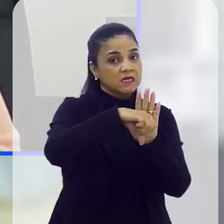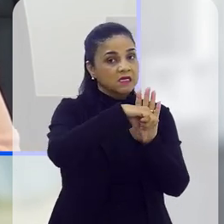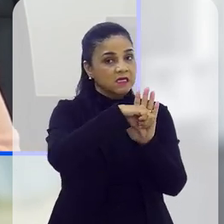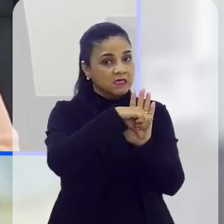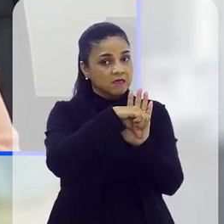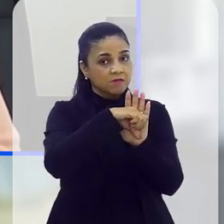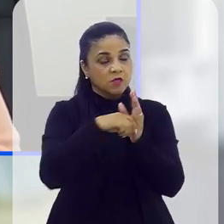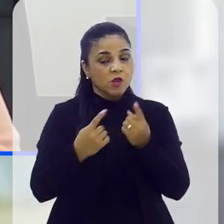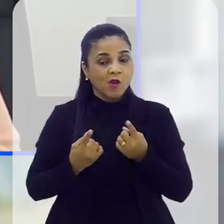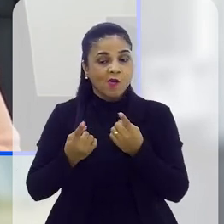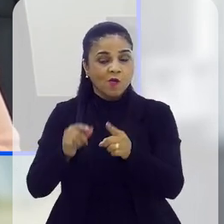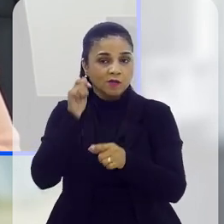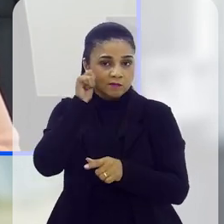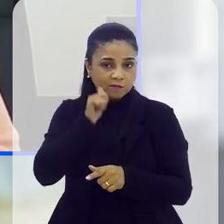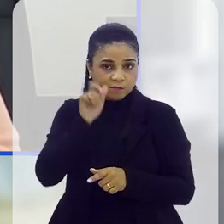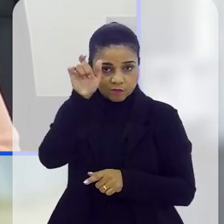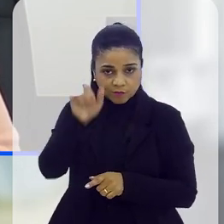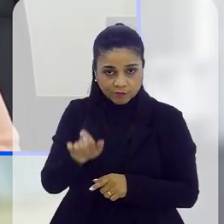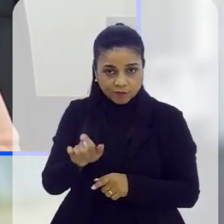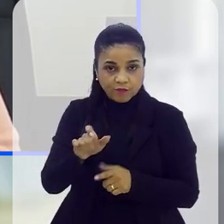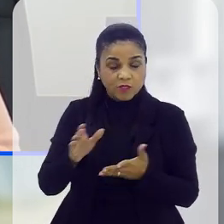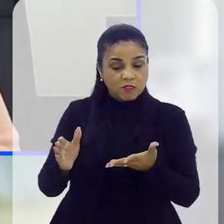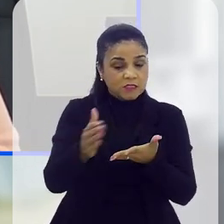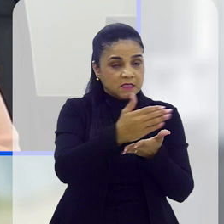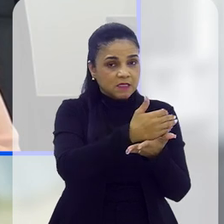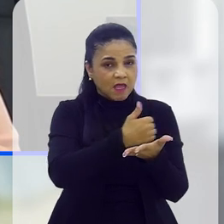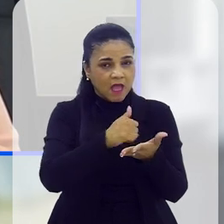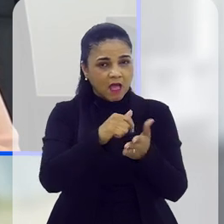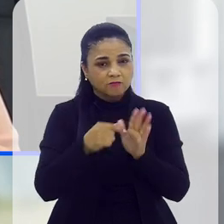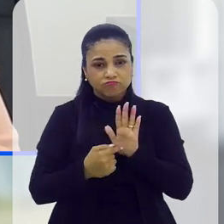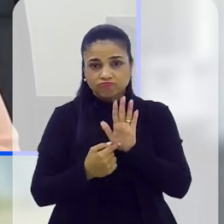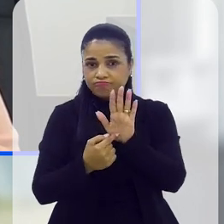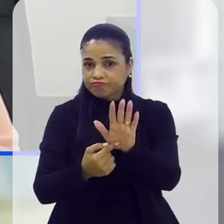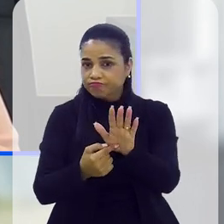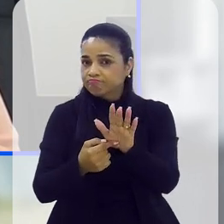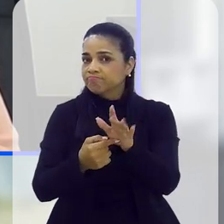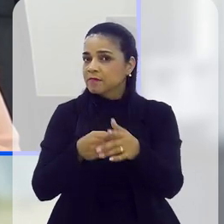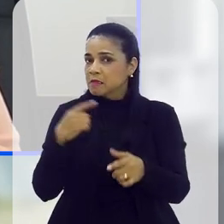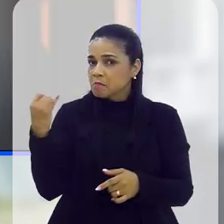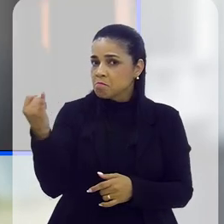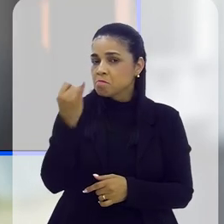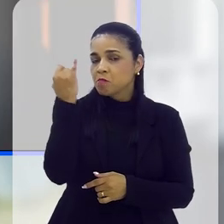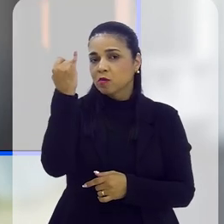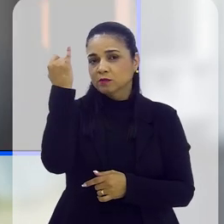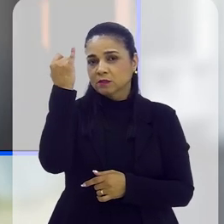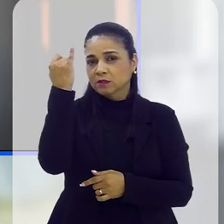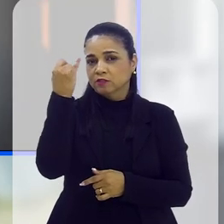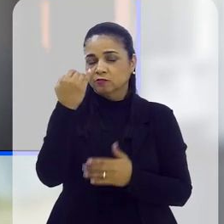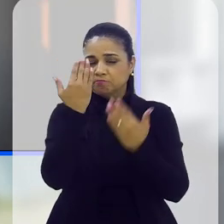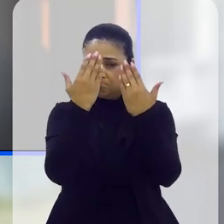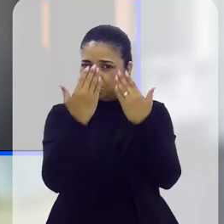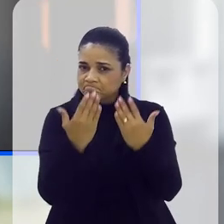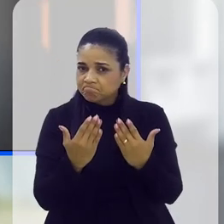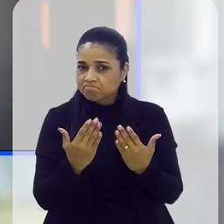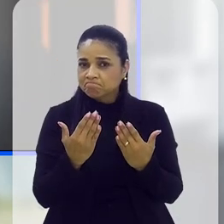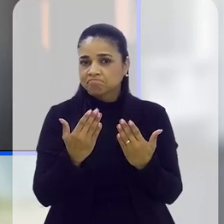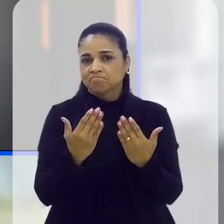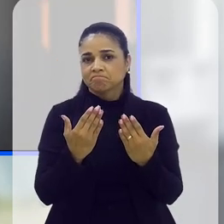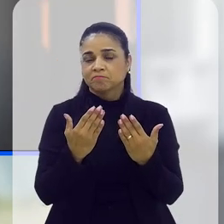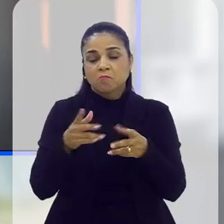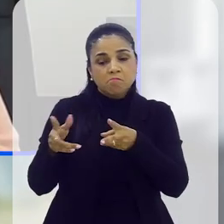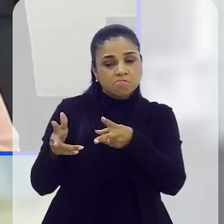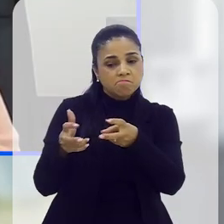crimes contra as mulheres e os dados que você traz são muito relevantes para essa análise,